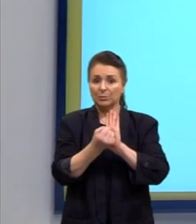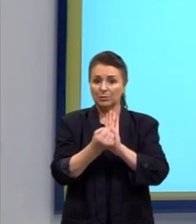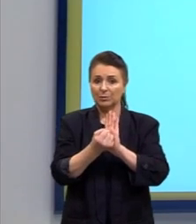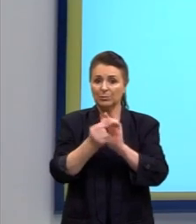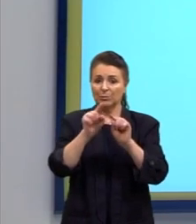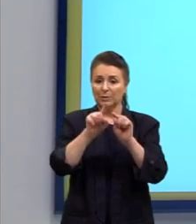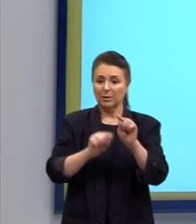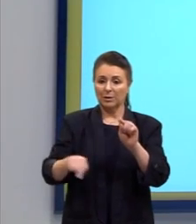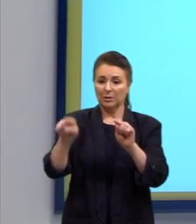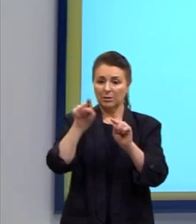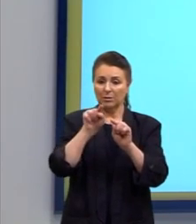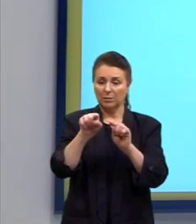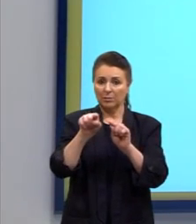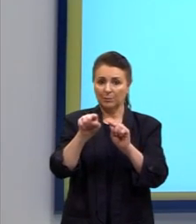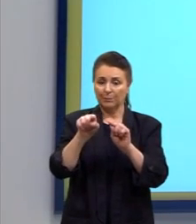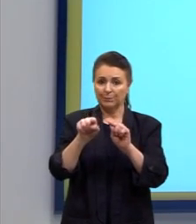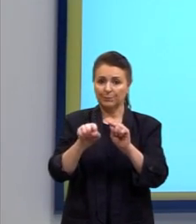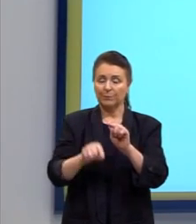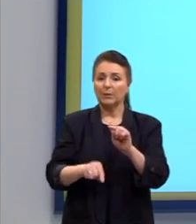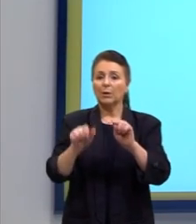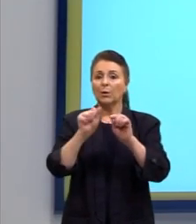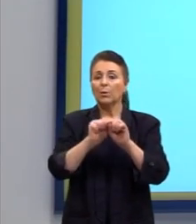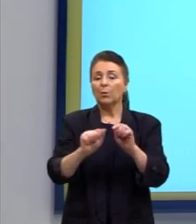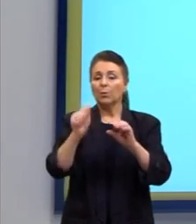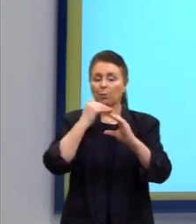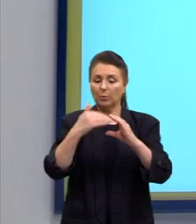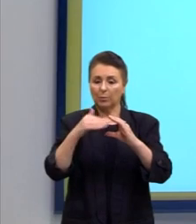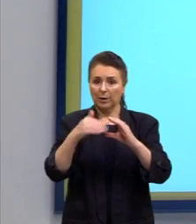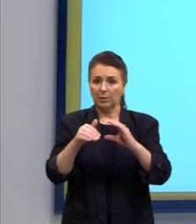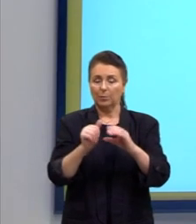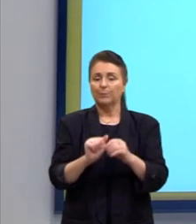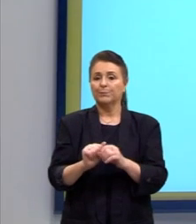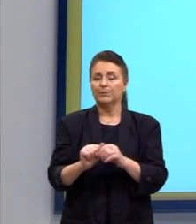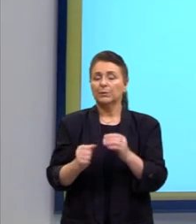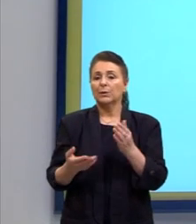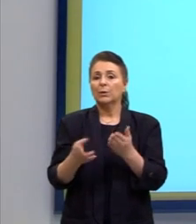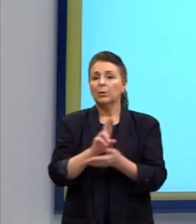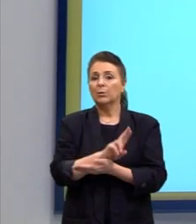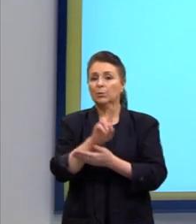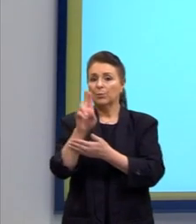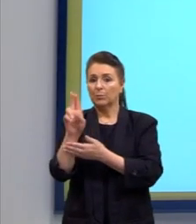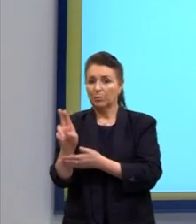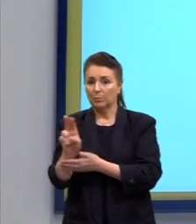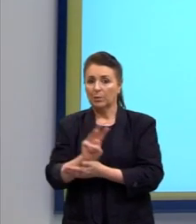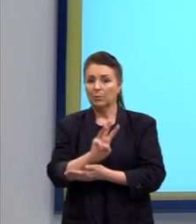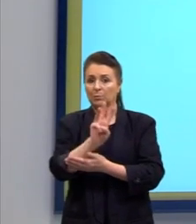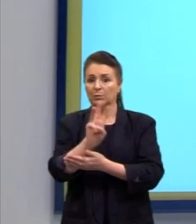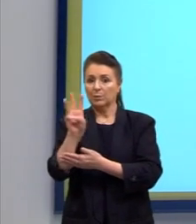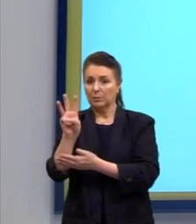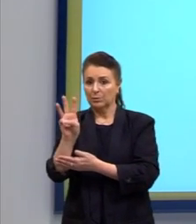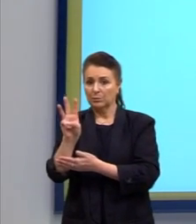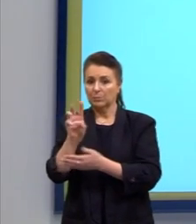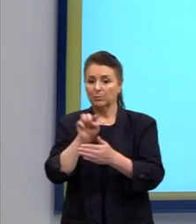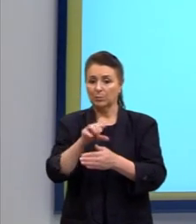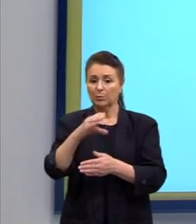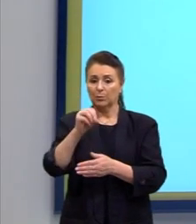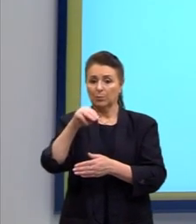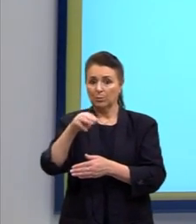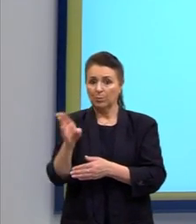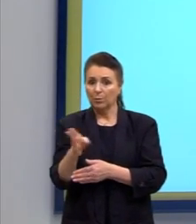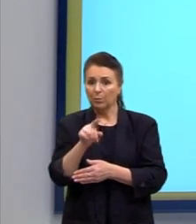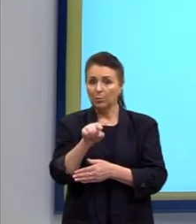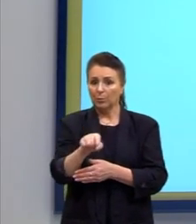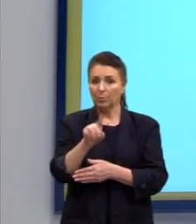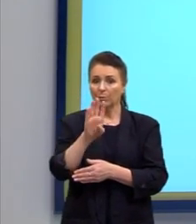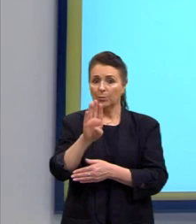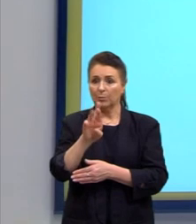O e-mail terá forma, então é o nome dele, arroba site.com.br. E será